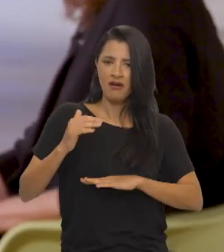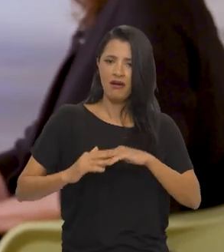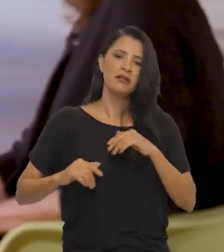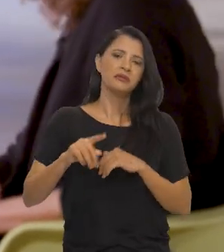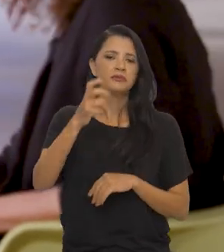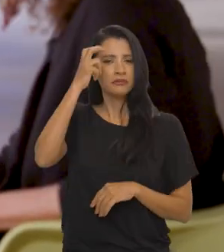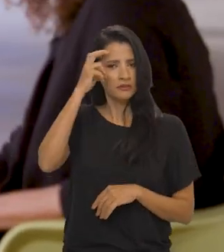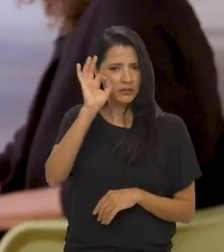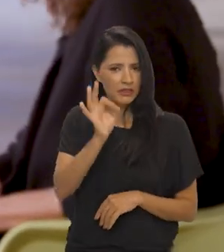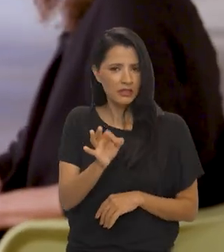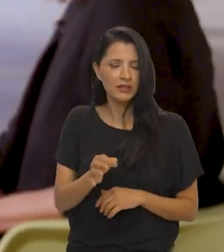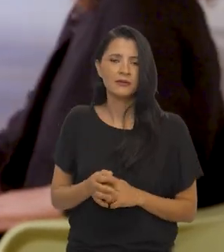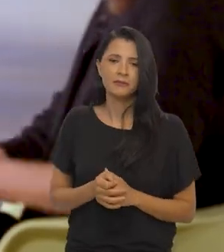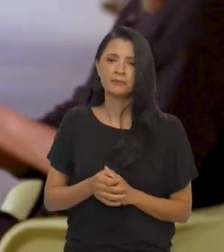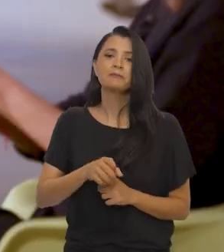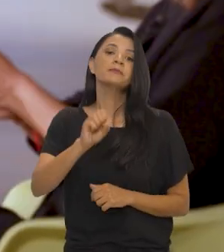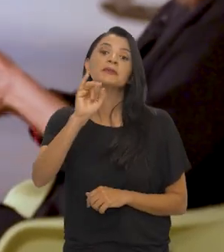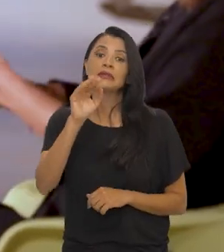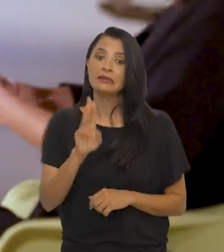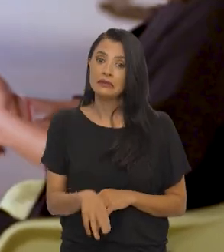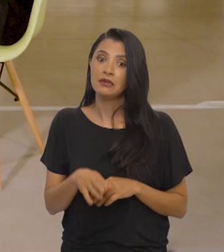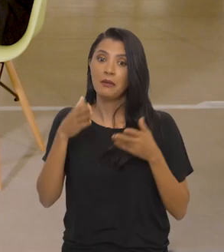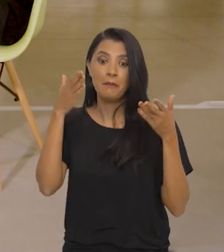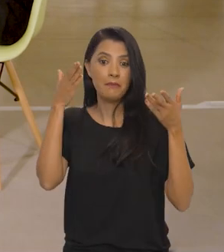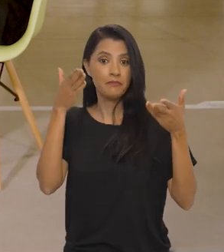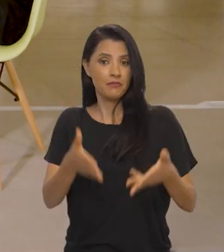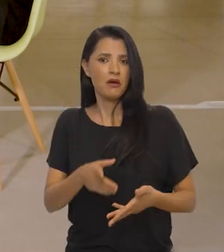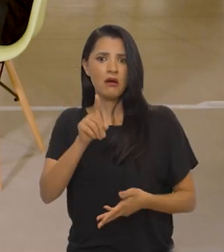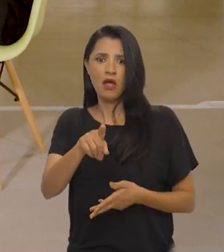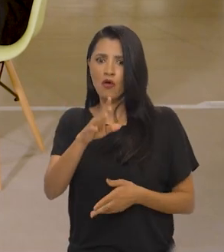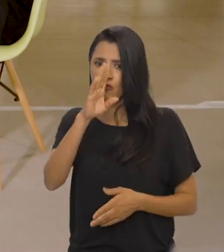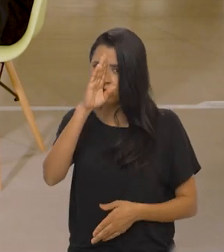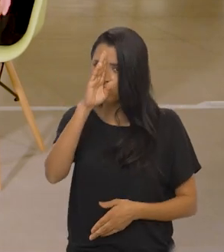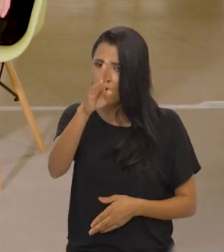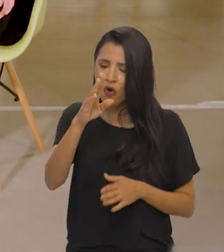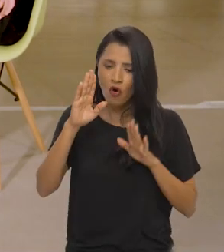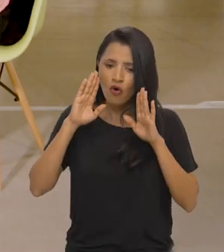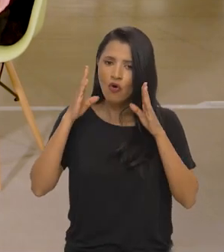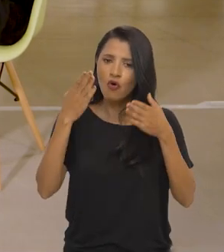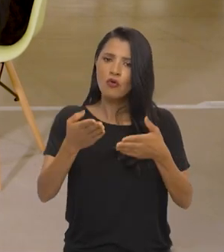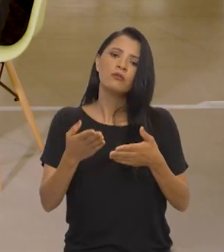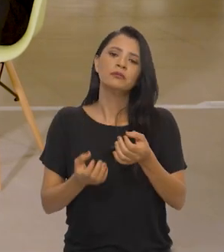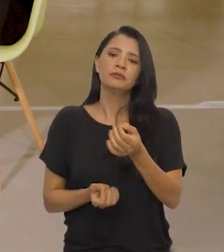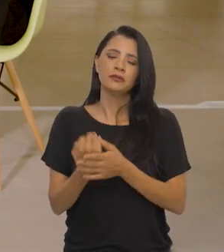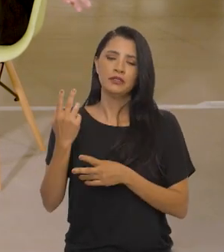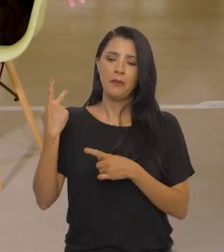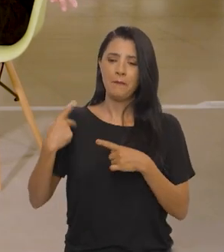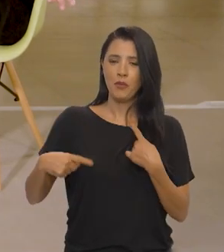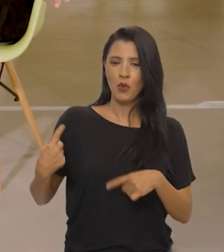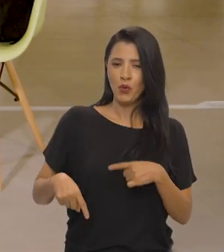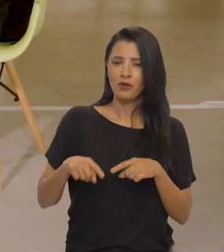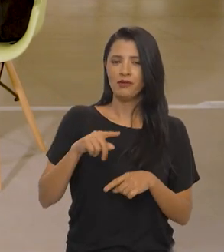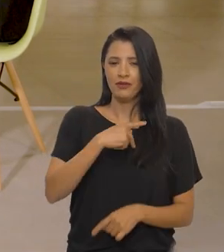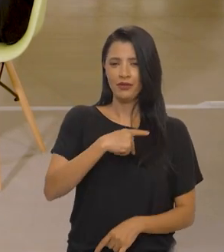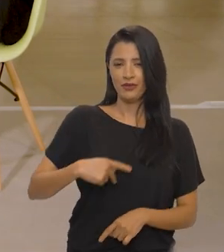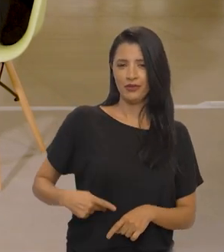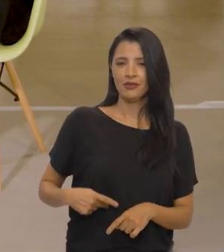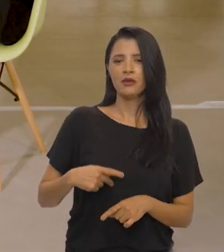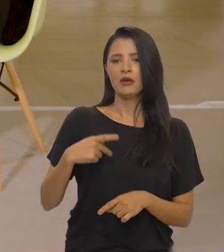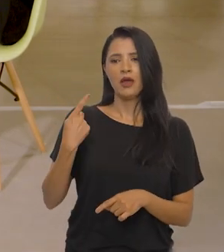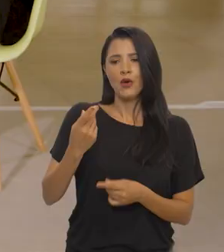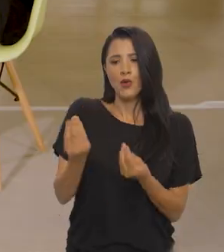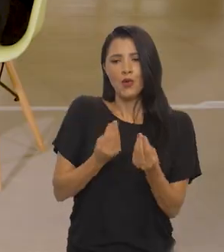a coisa acontecer? Sim! A participação é o centro da promoção de política pública, não existe